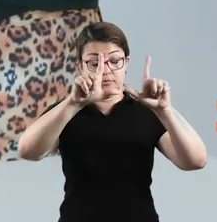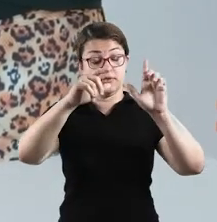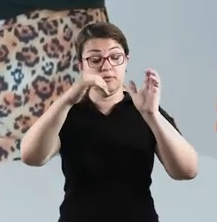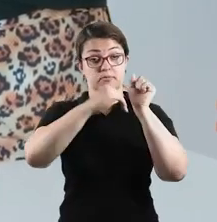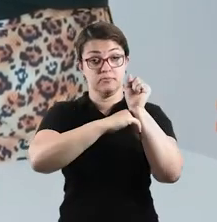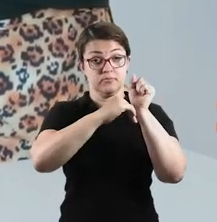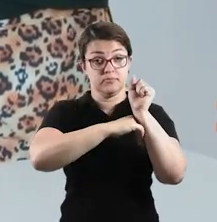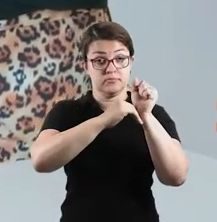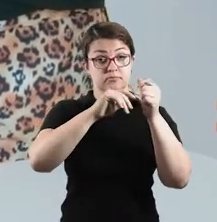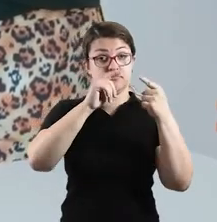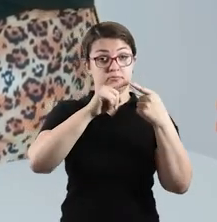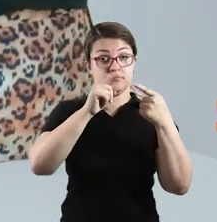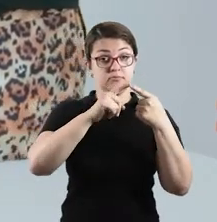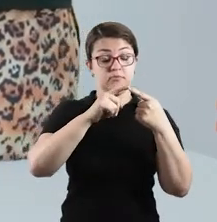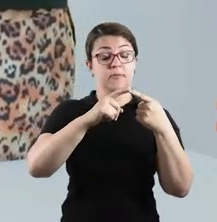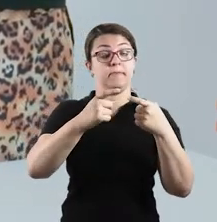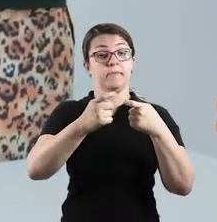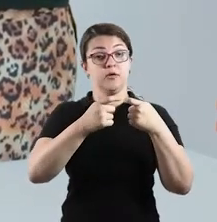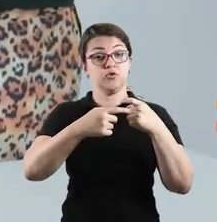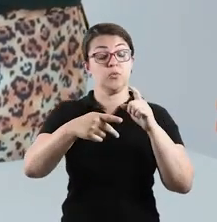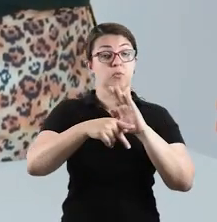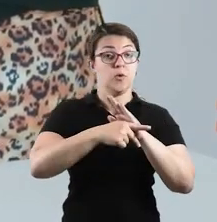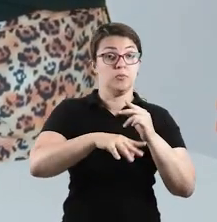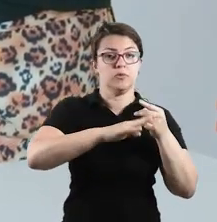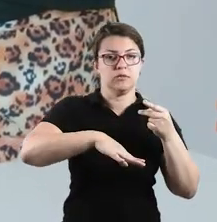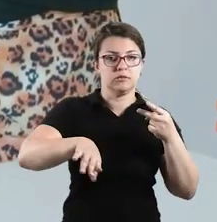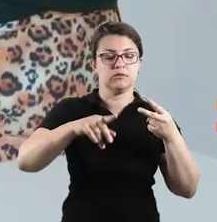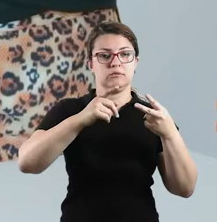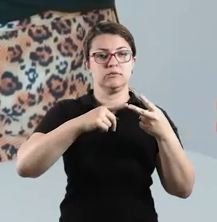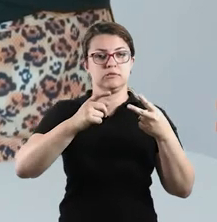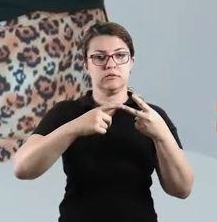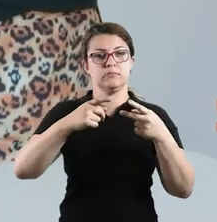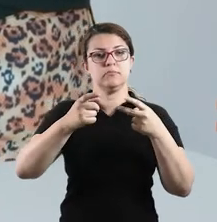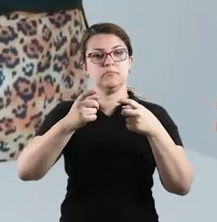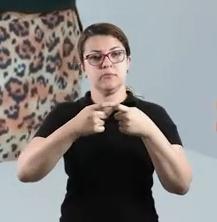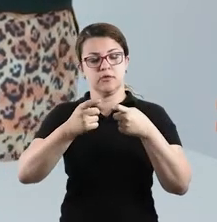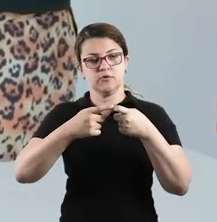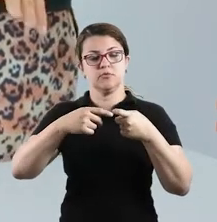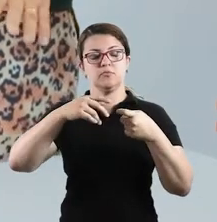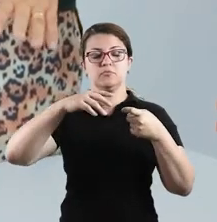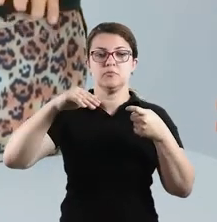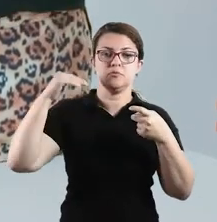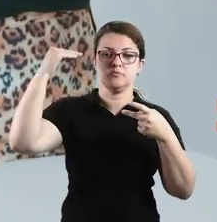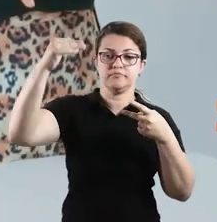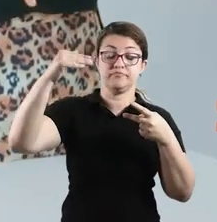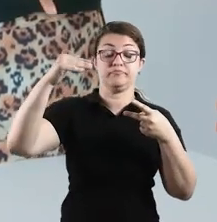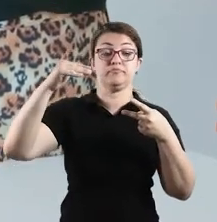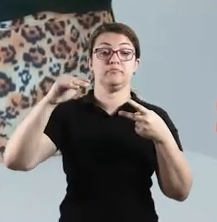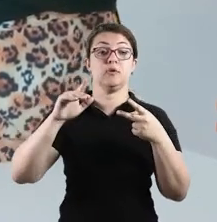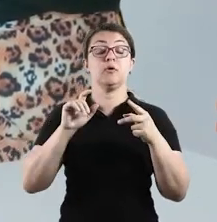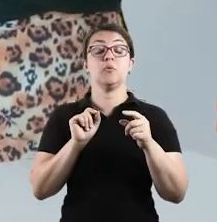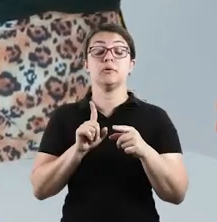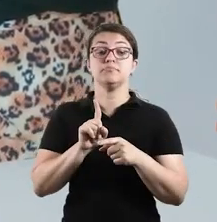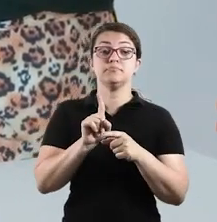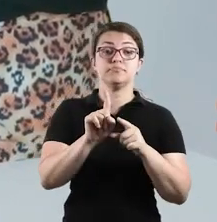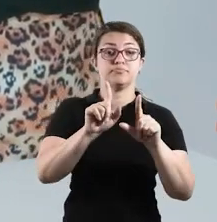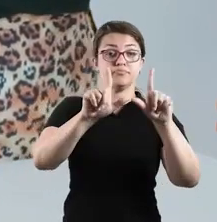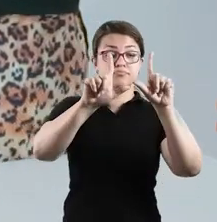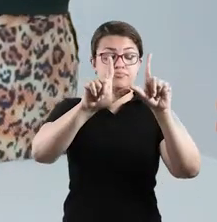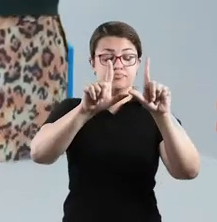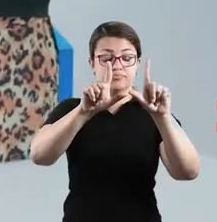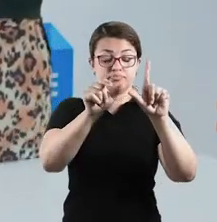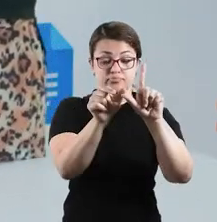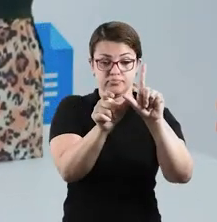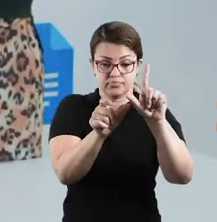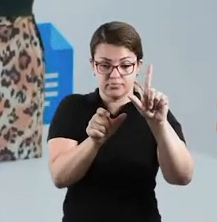diferentes. Pediatria, ortopedia e clínica geral. Um paciente chega para ser atendido, retira uma senha para a clínica